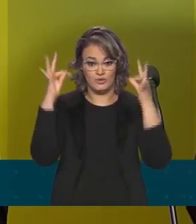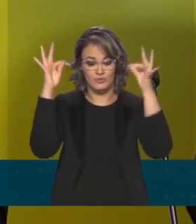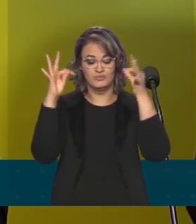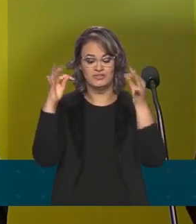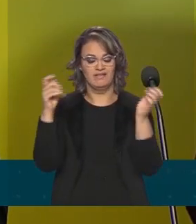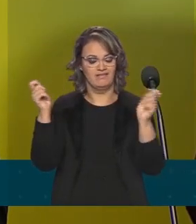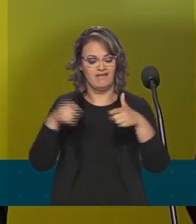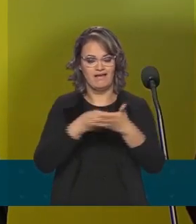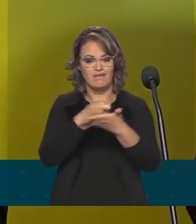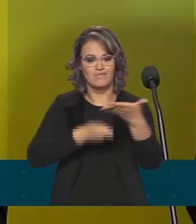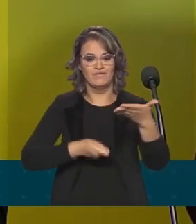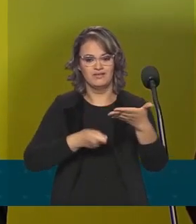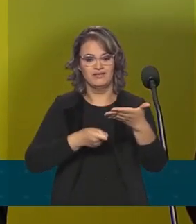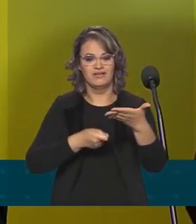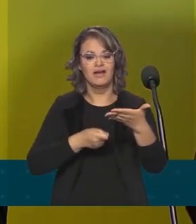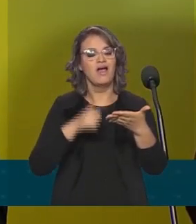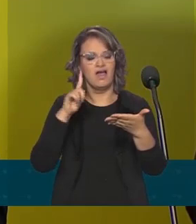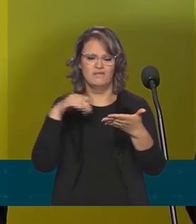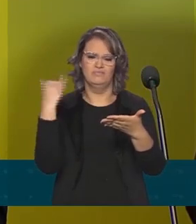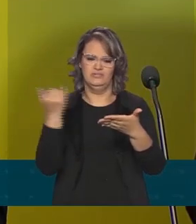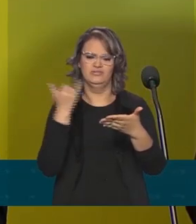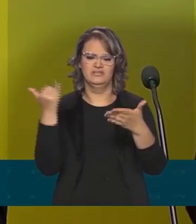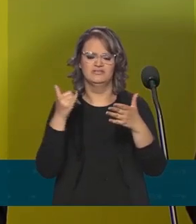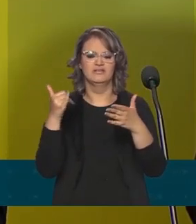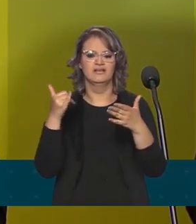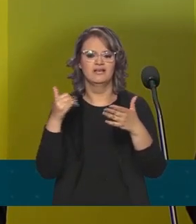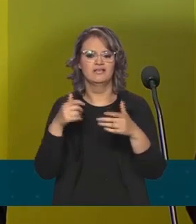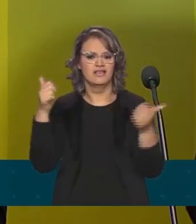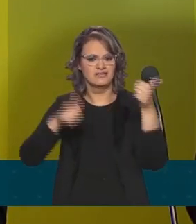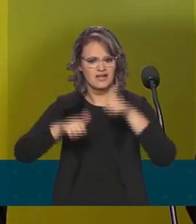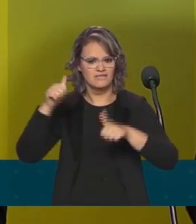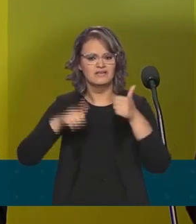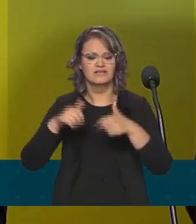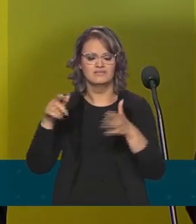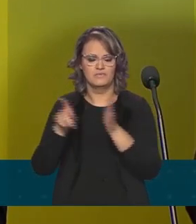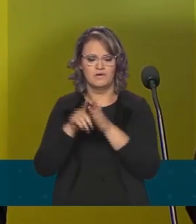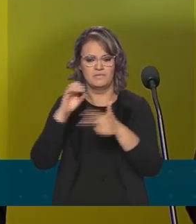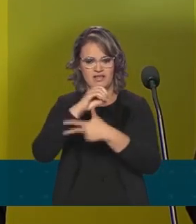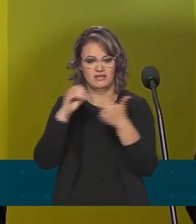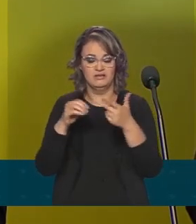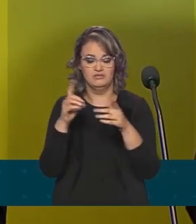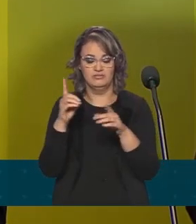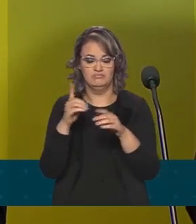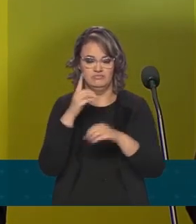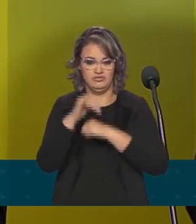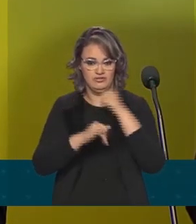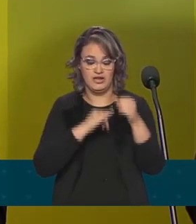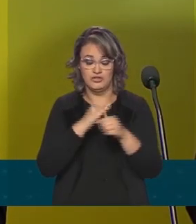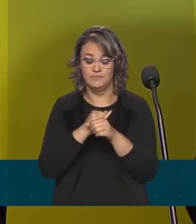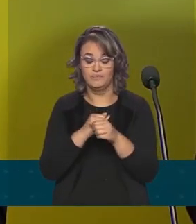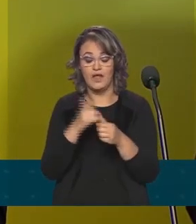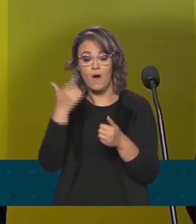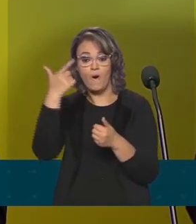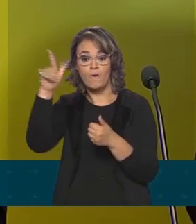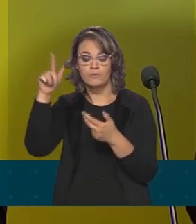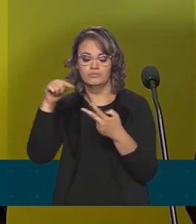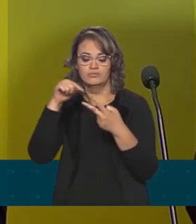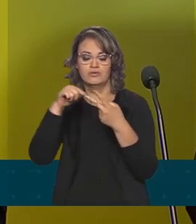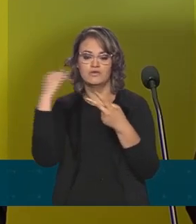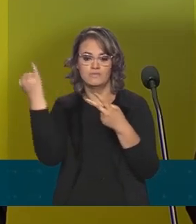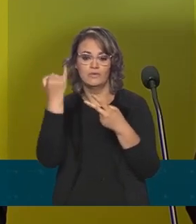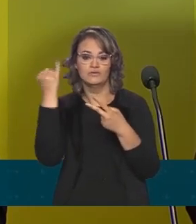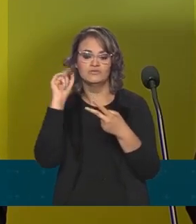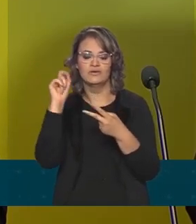Esse, para nós, é o ponto mais importante da avaliação do Enem digital. Segundo aspecto, muito importante, é a